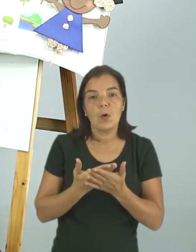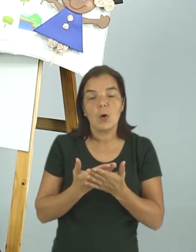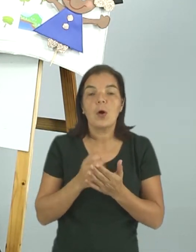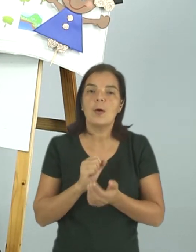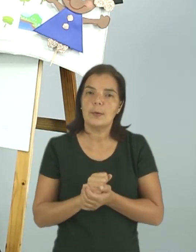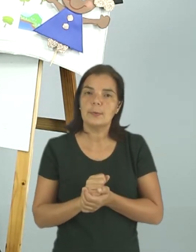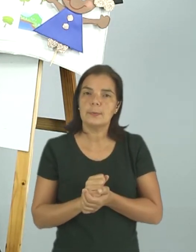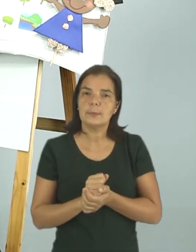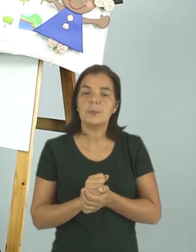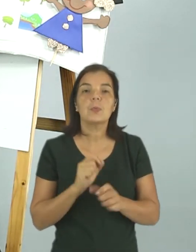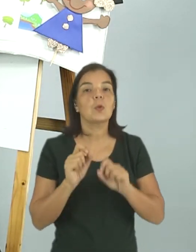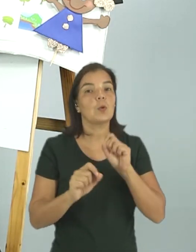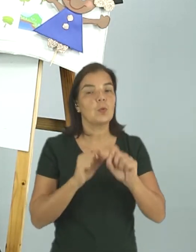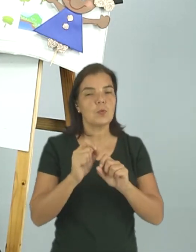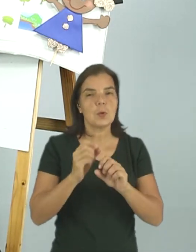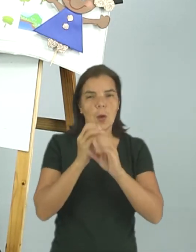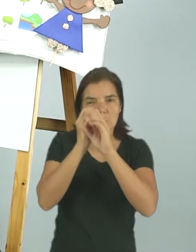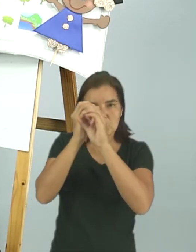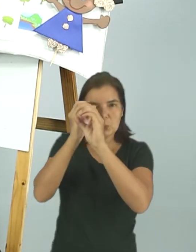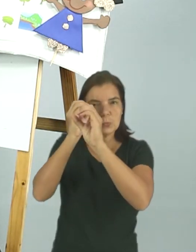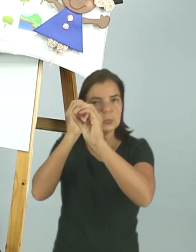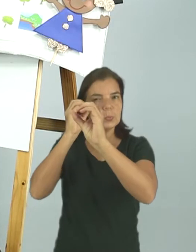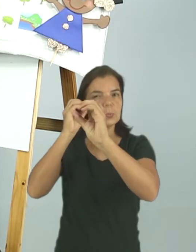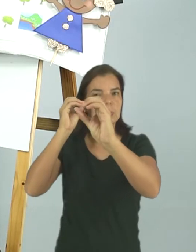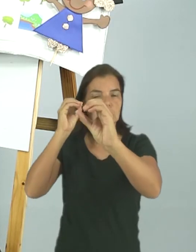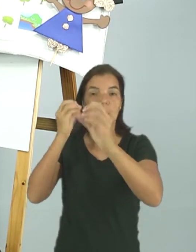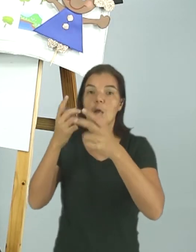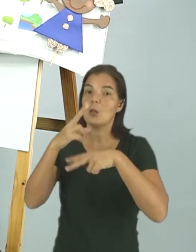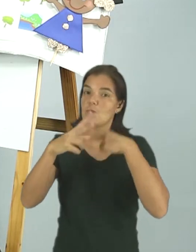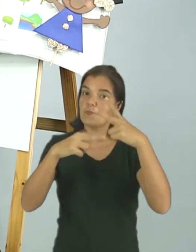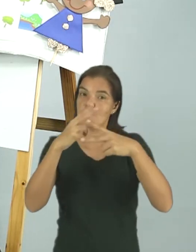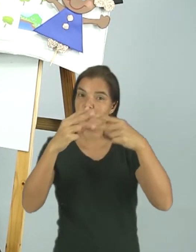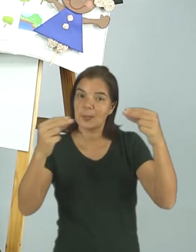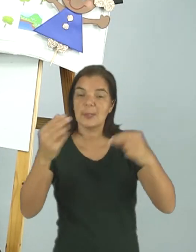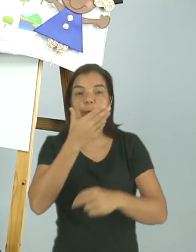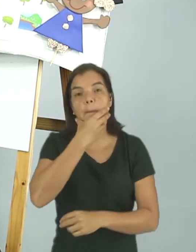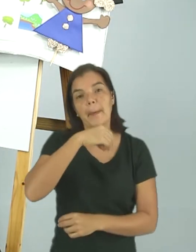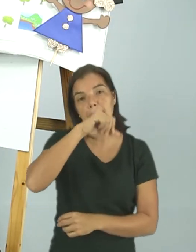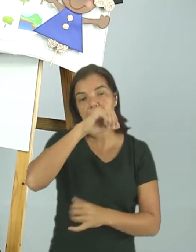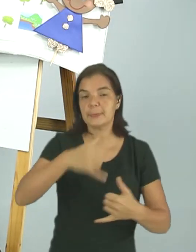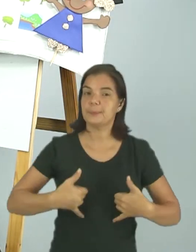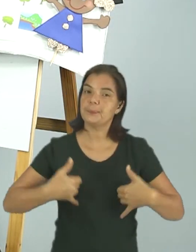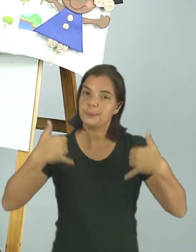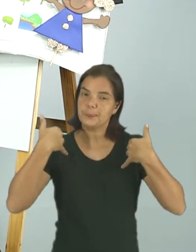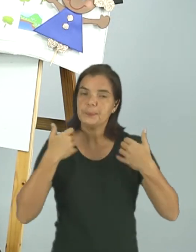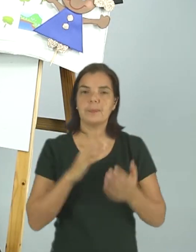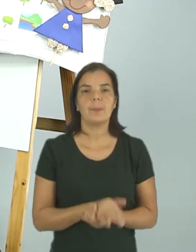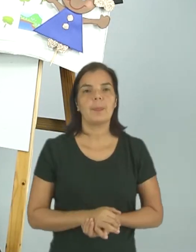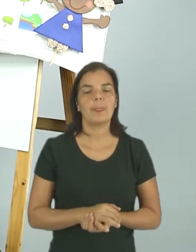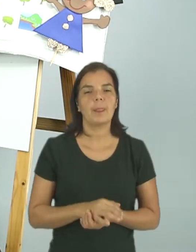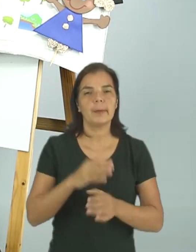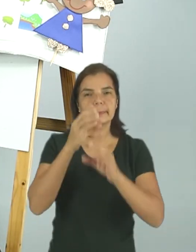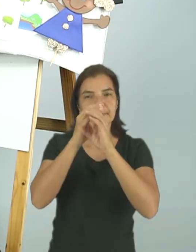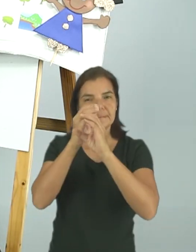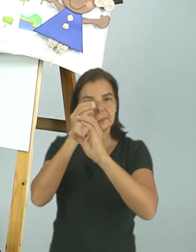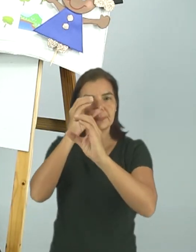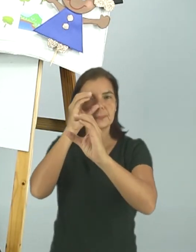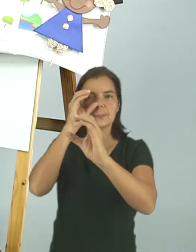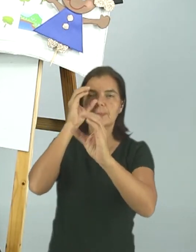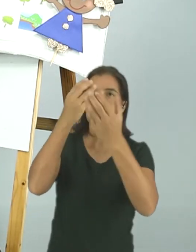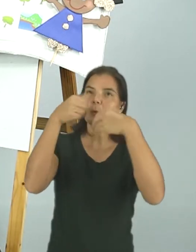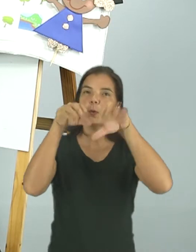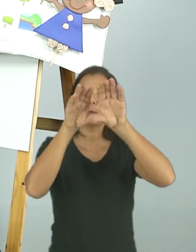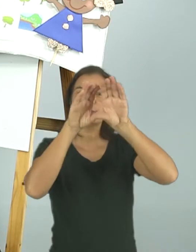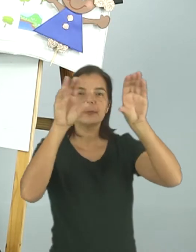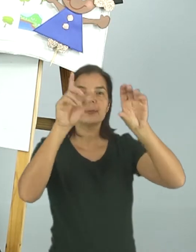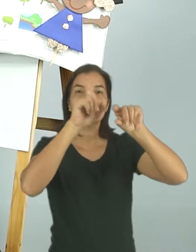telescópio que ganhou de seu pai de presente de aniversário. Então, a Mila ficou olhando o